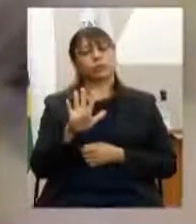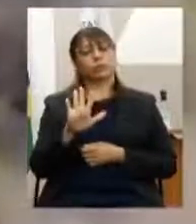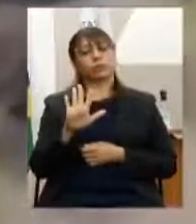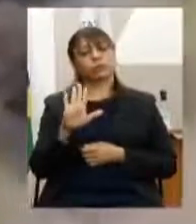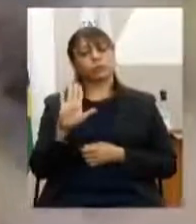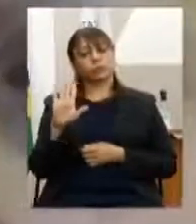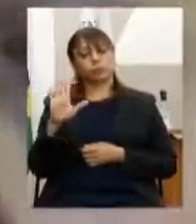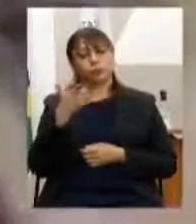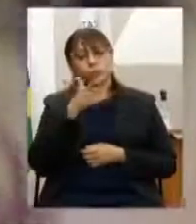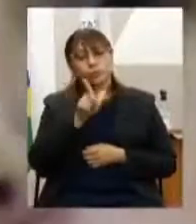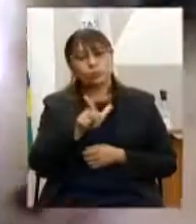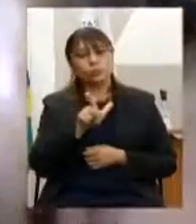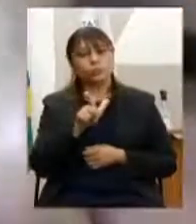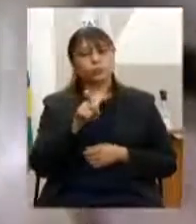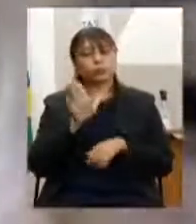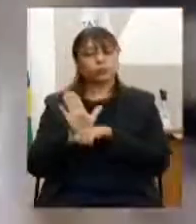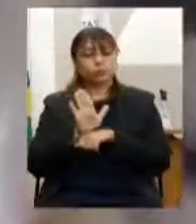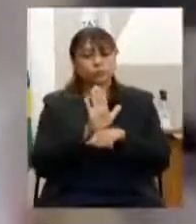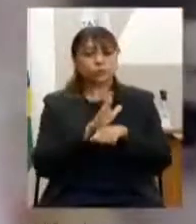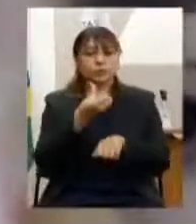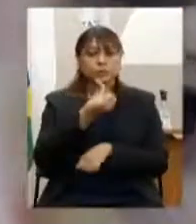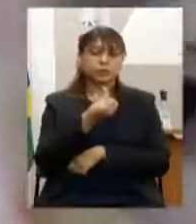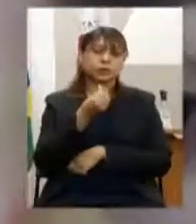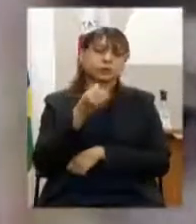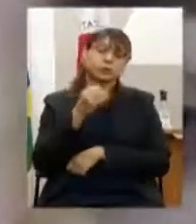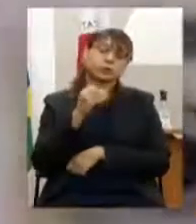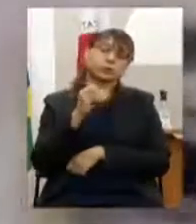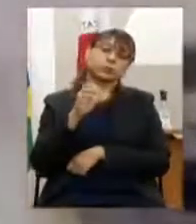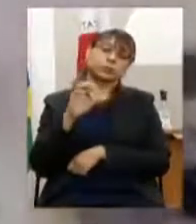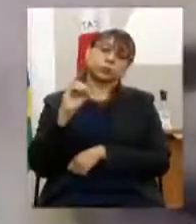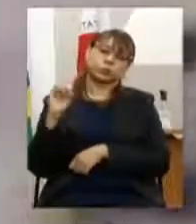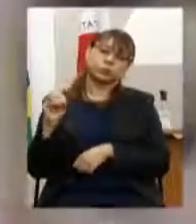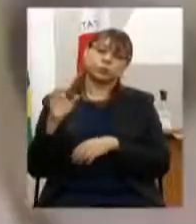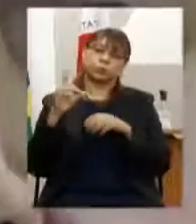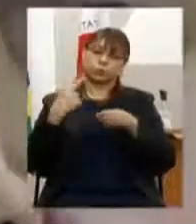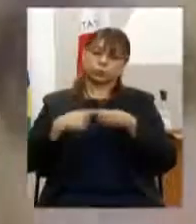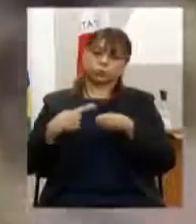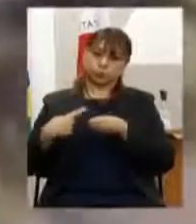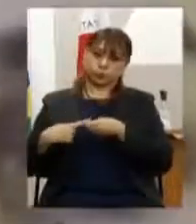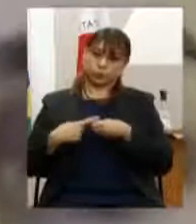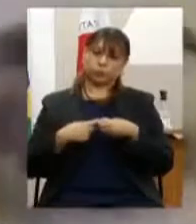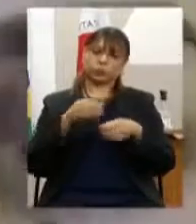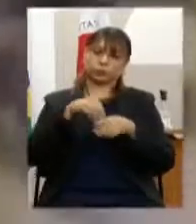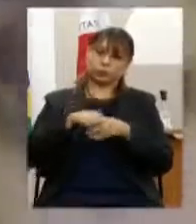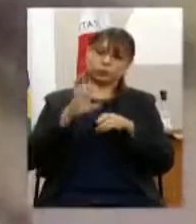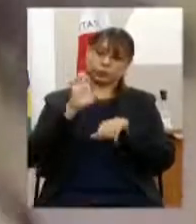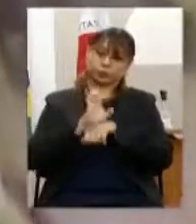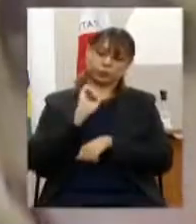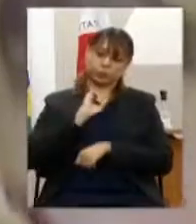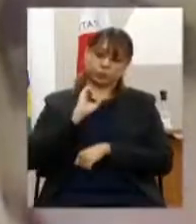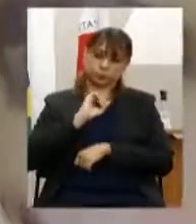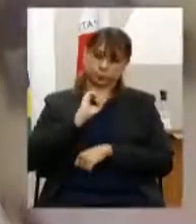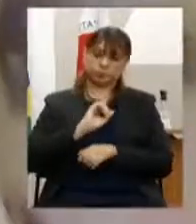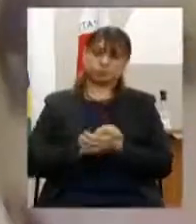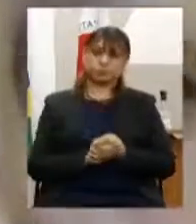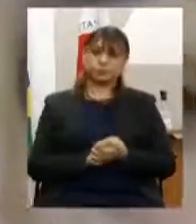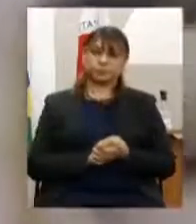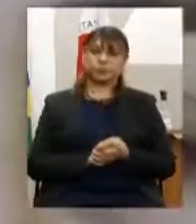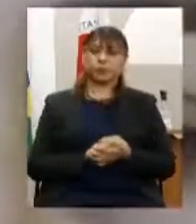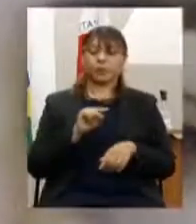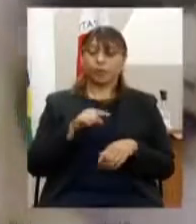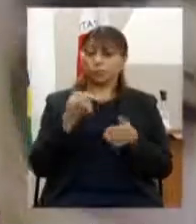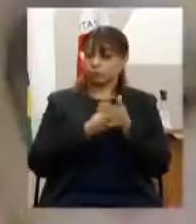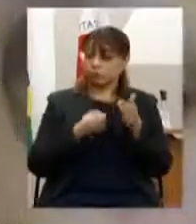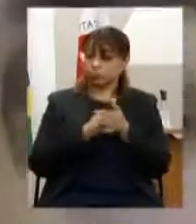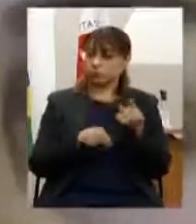675 municípios no Estado de porte 1 e também esse pleito